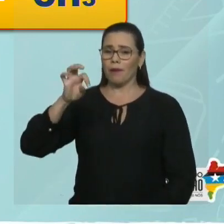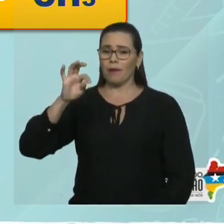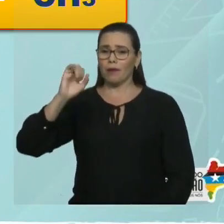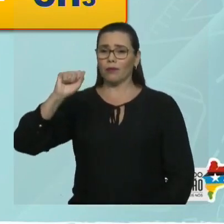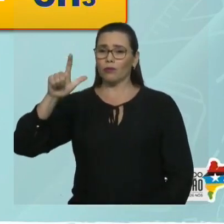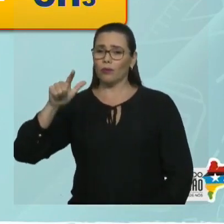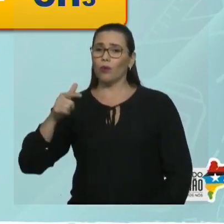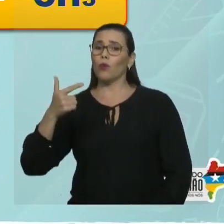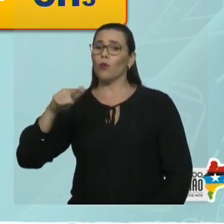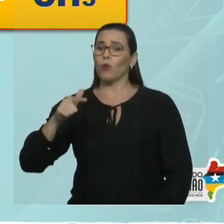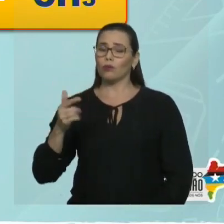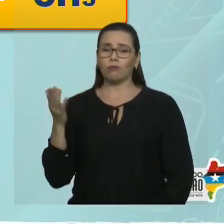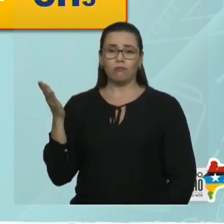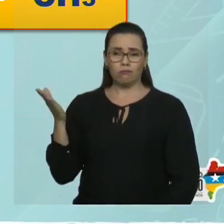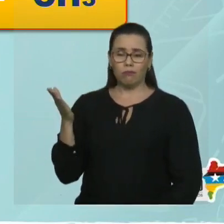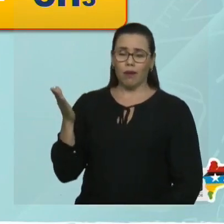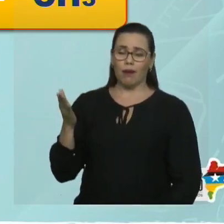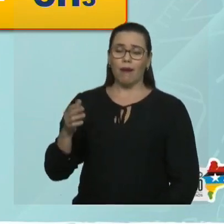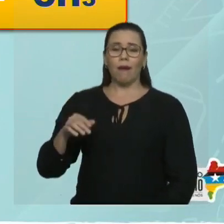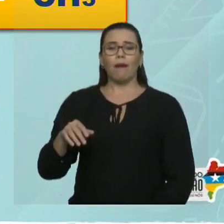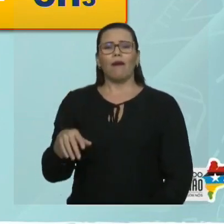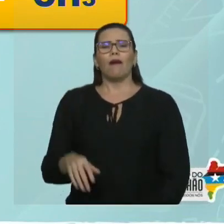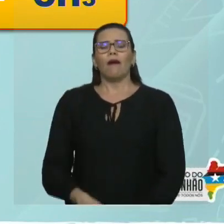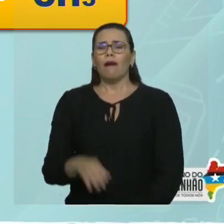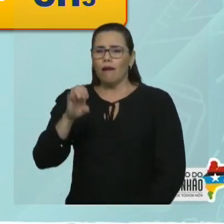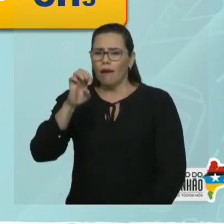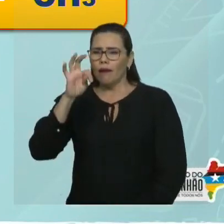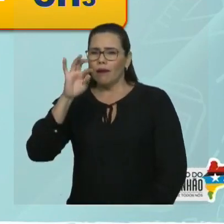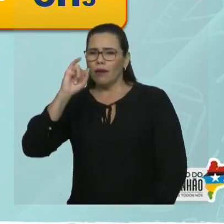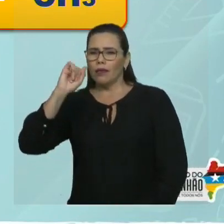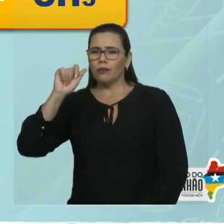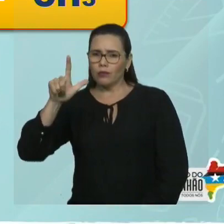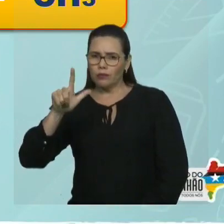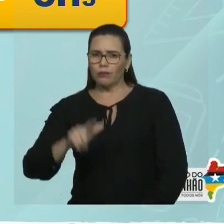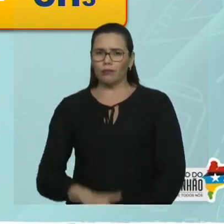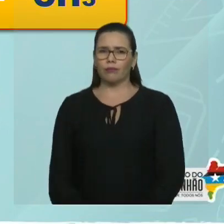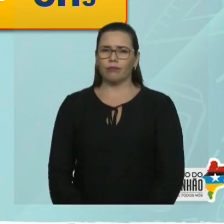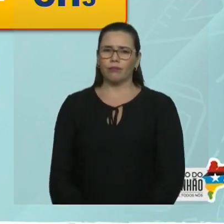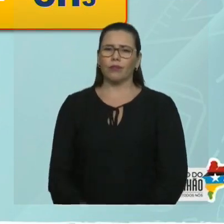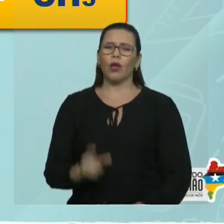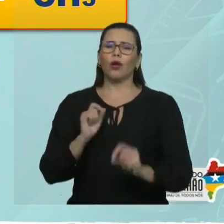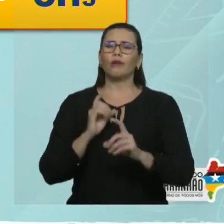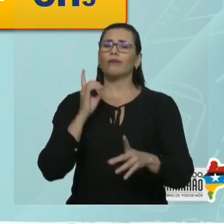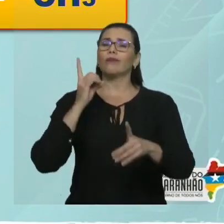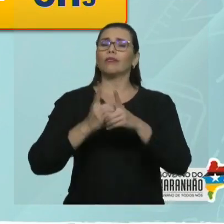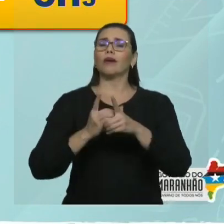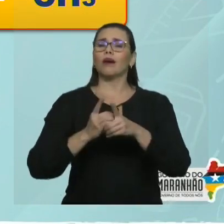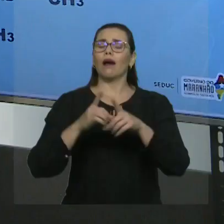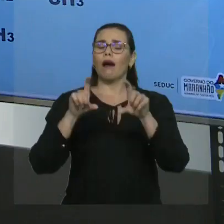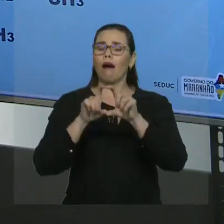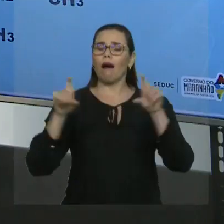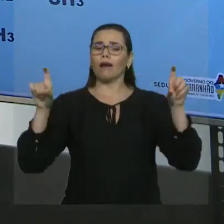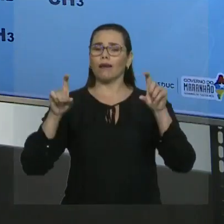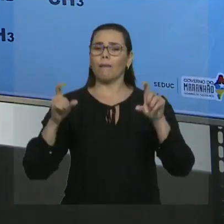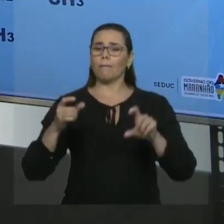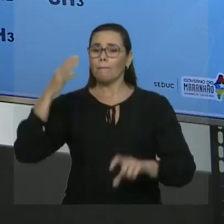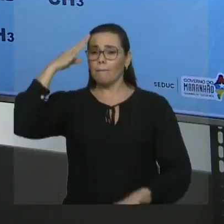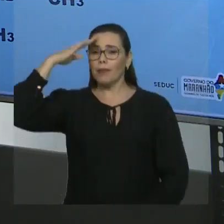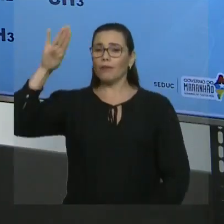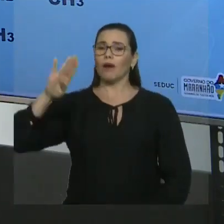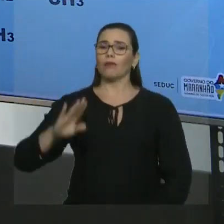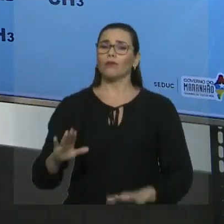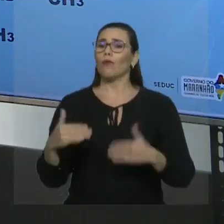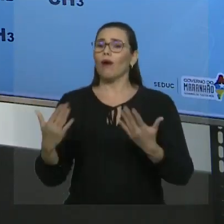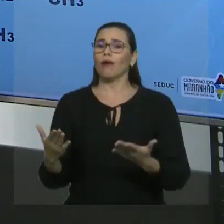Tudo bem? Então, vamos por partes. Quando a cadeia é ramificada, qual a primeira regra? Achar a cadeia principal. E qual é a regra para achar a cadeia principal?